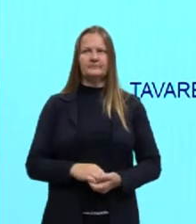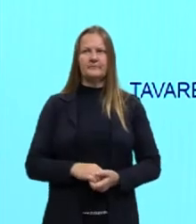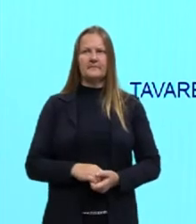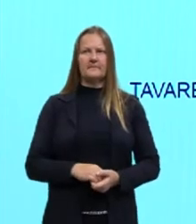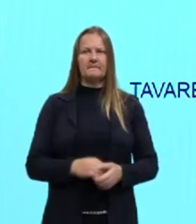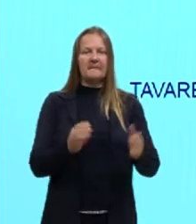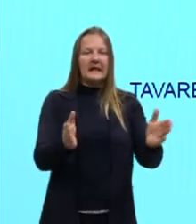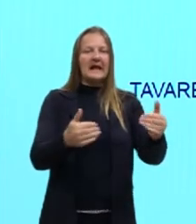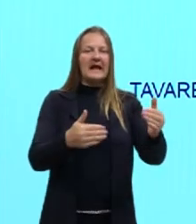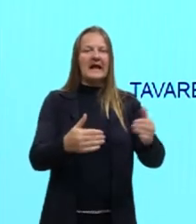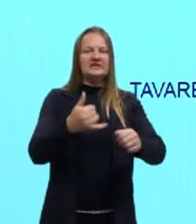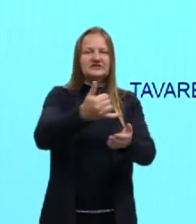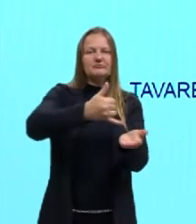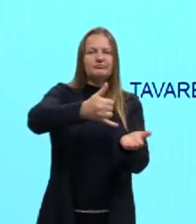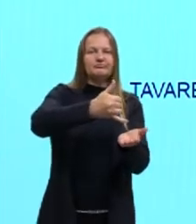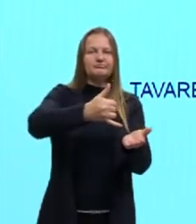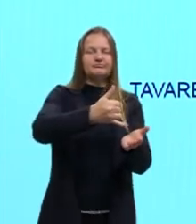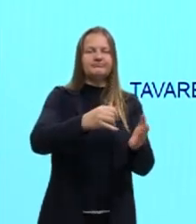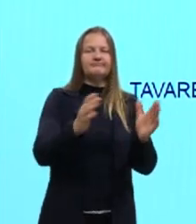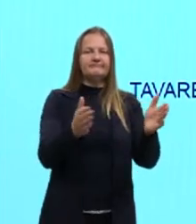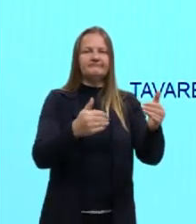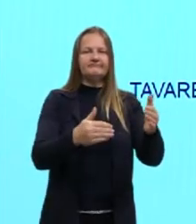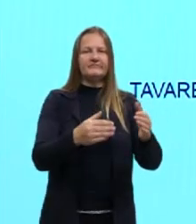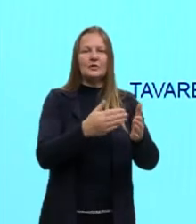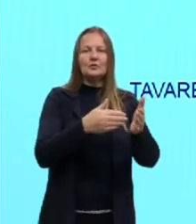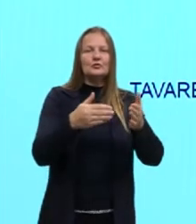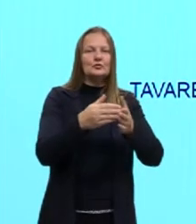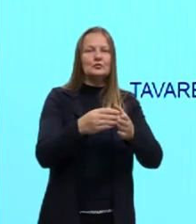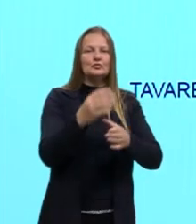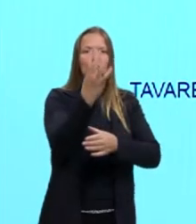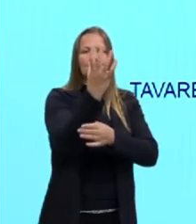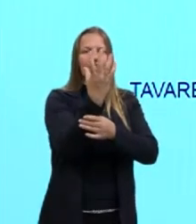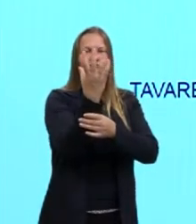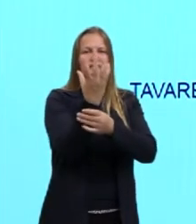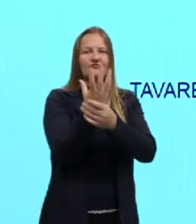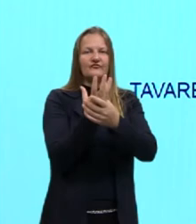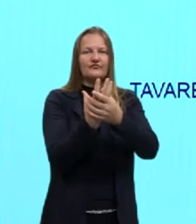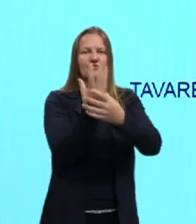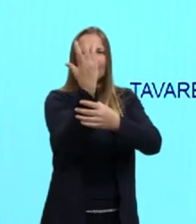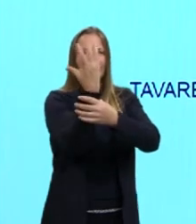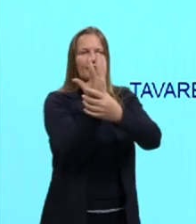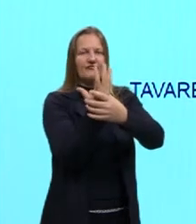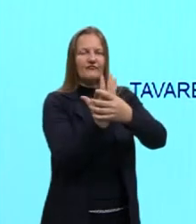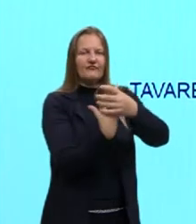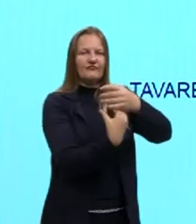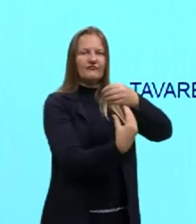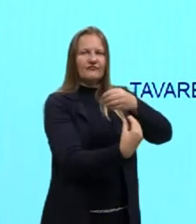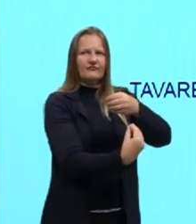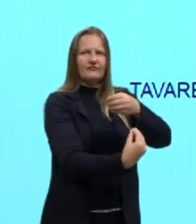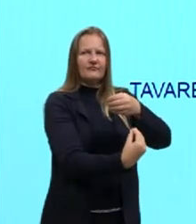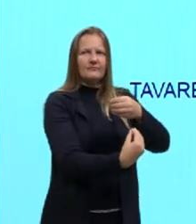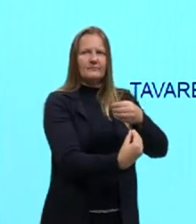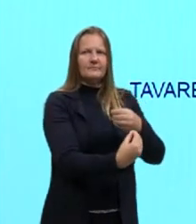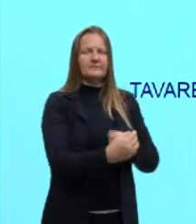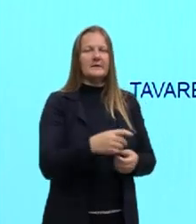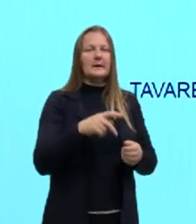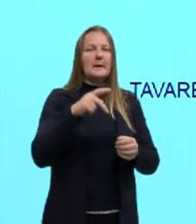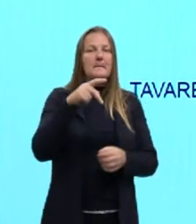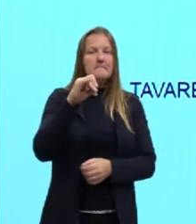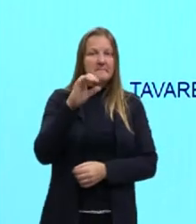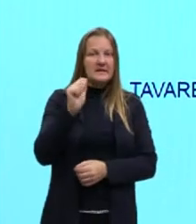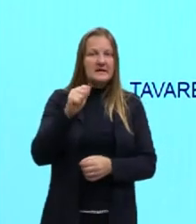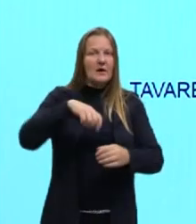caixa de gordura. O que vai acontecer na caixa de gordura? Ela retém os detritos da pia cozinha,